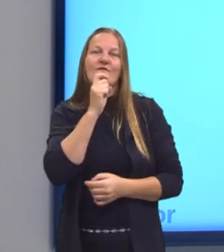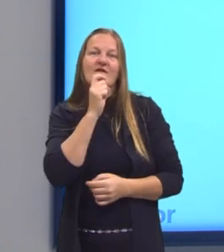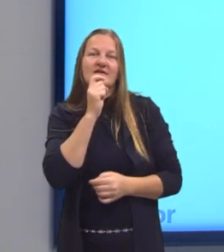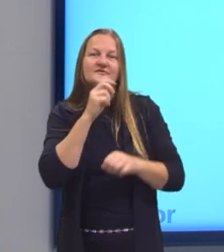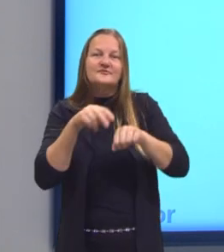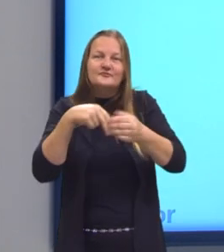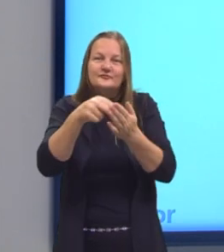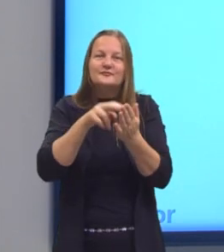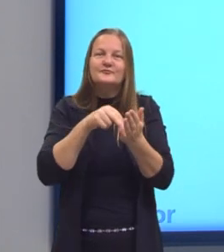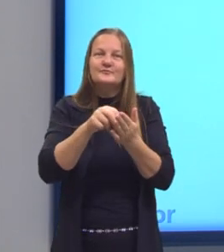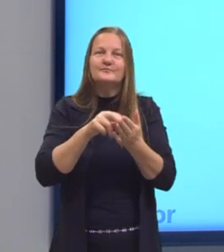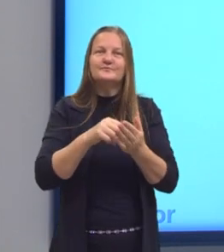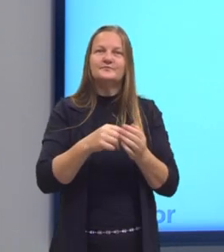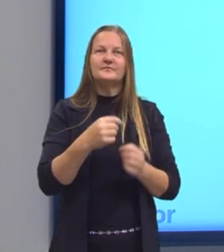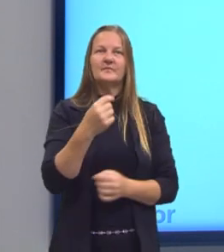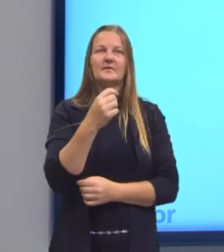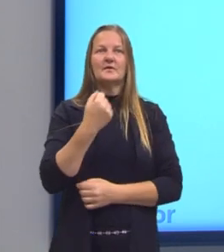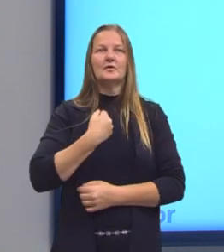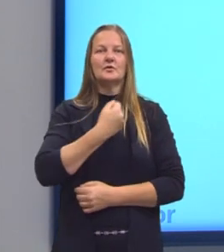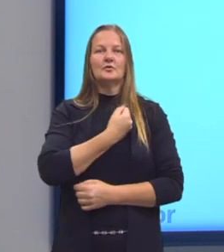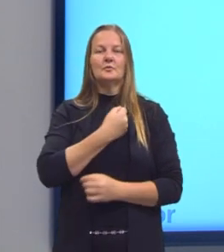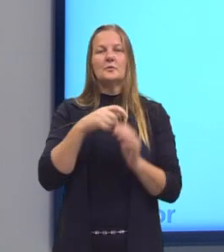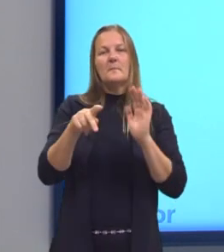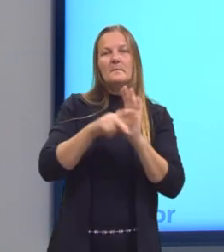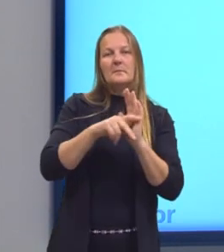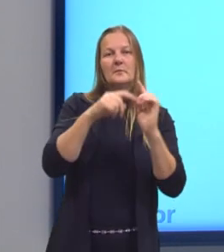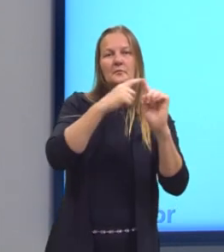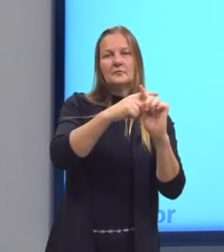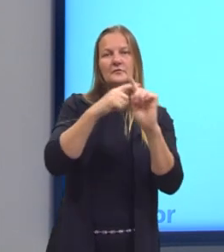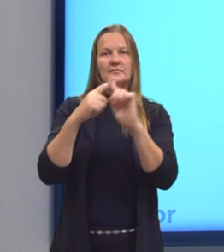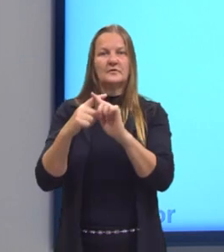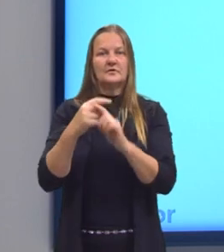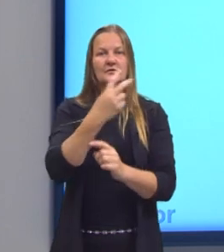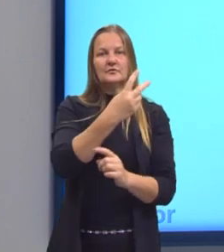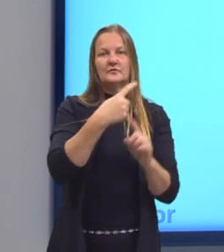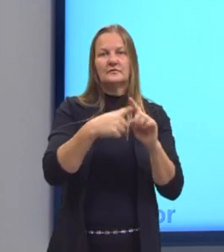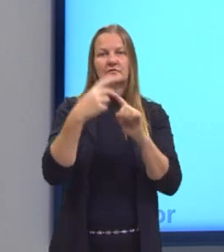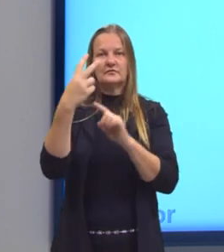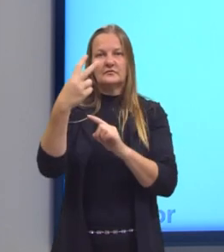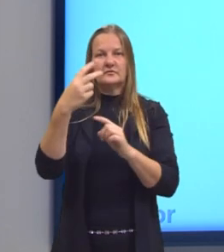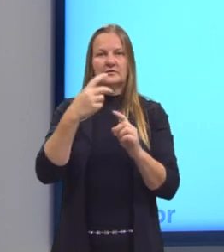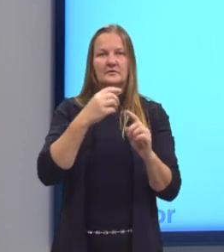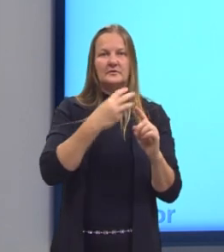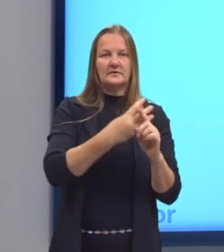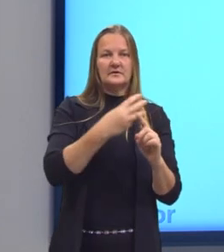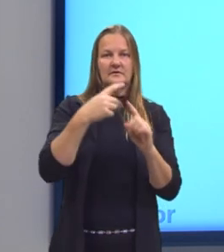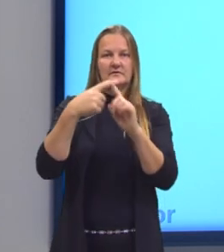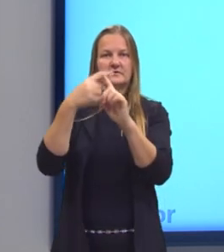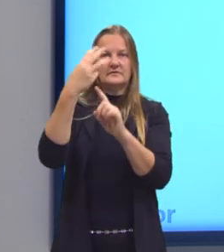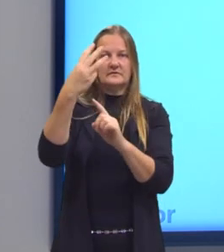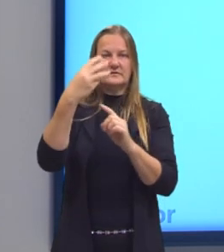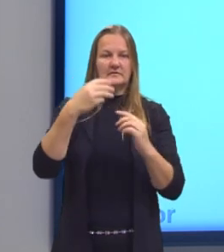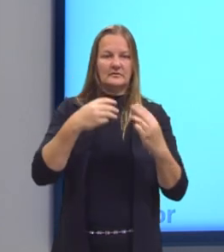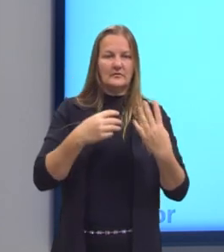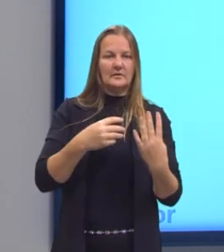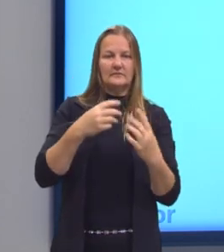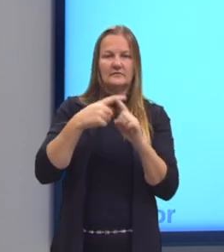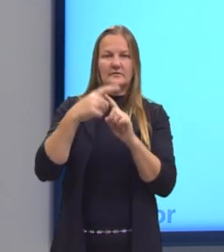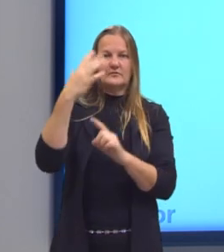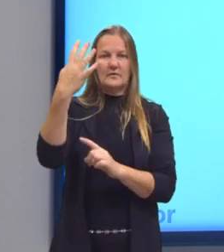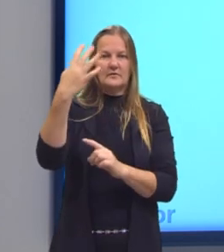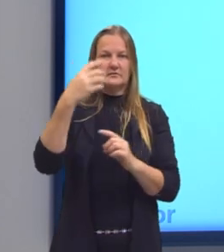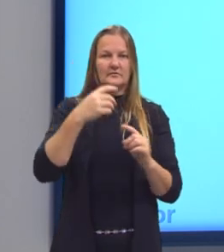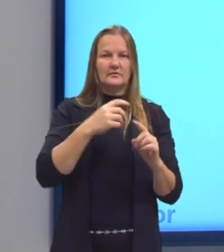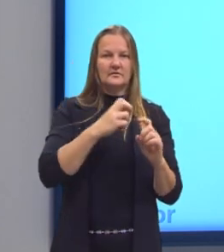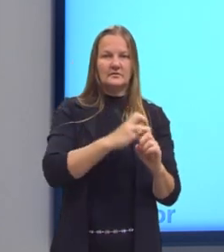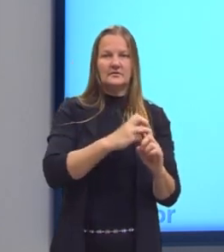Que representam, então, um número vezes ele mesmo. Dois vezes dois, quatro. Três vezes três, nove. Quatro vezes